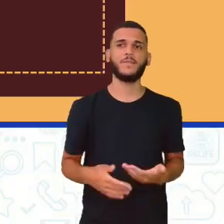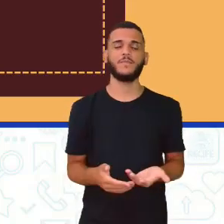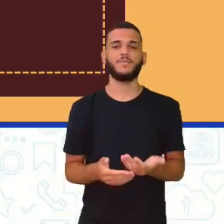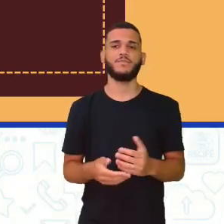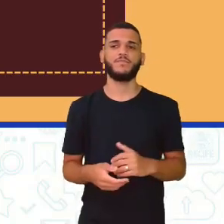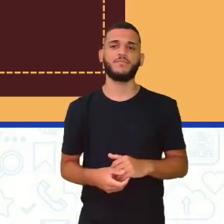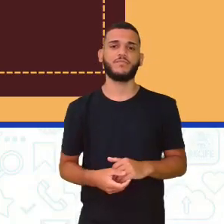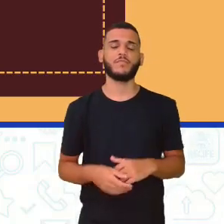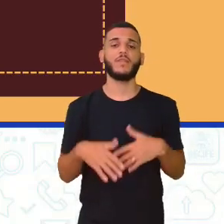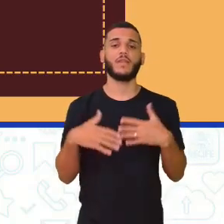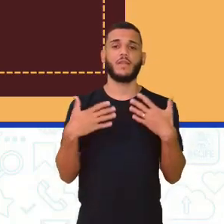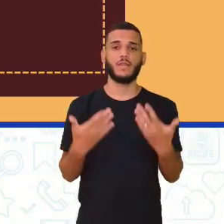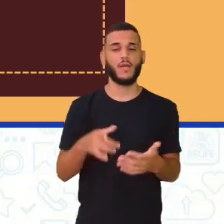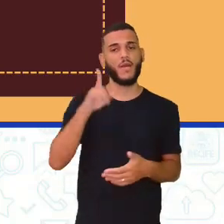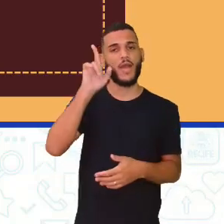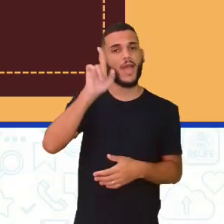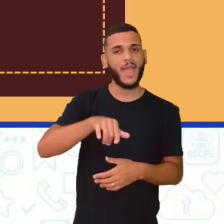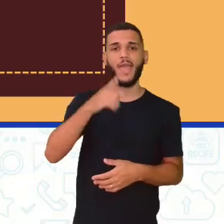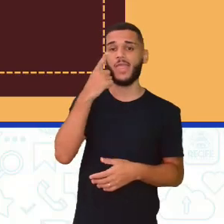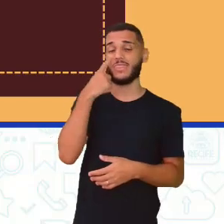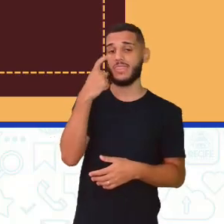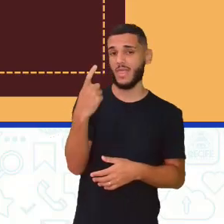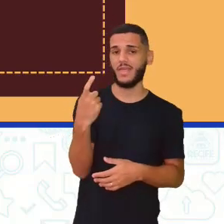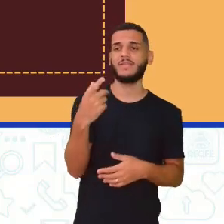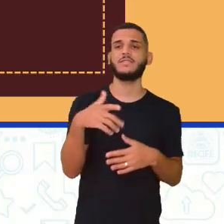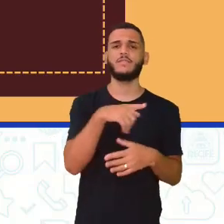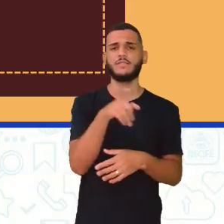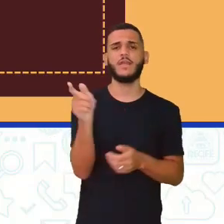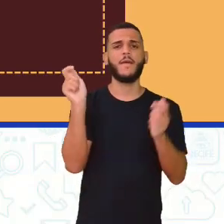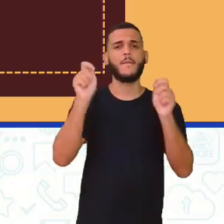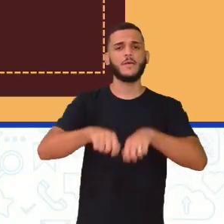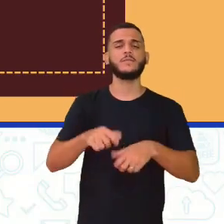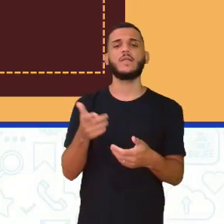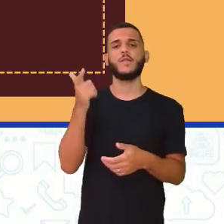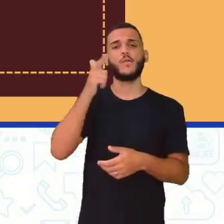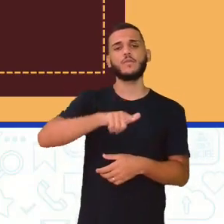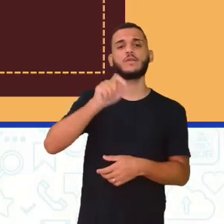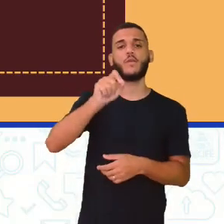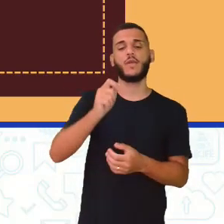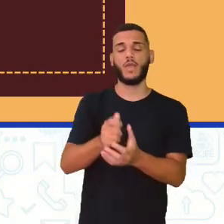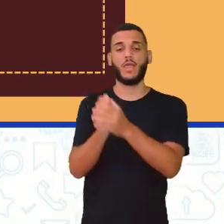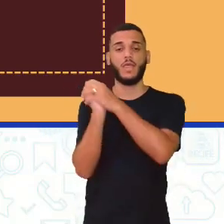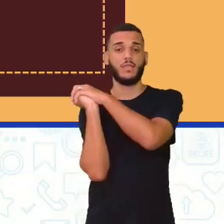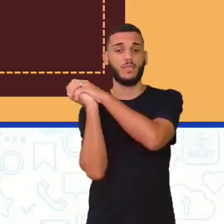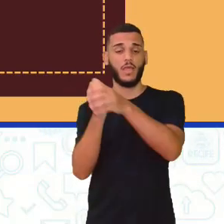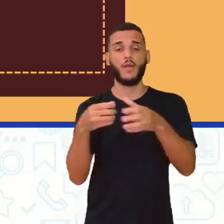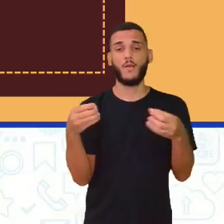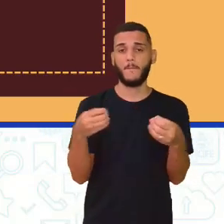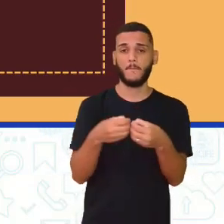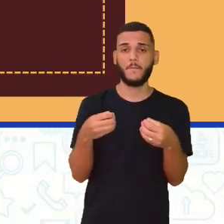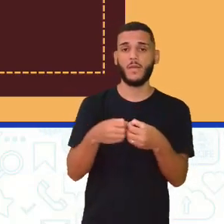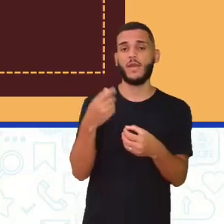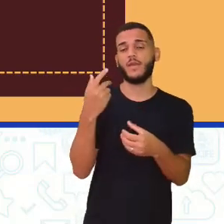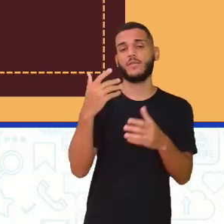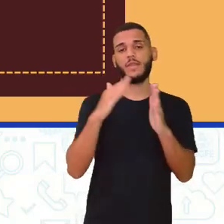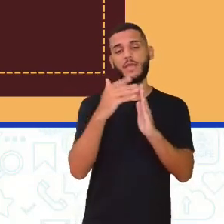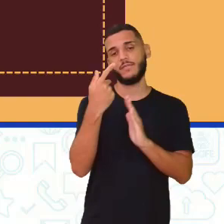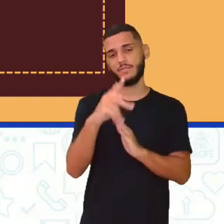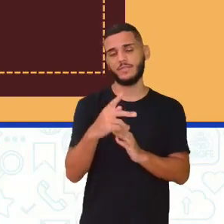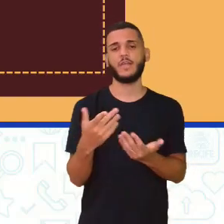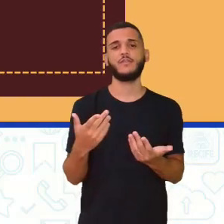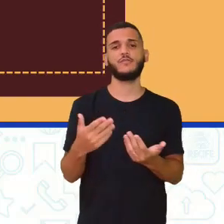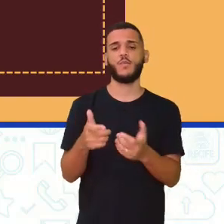rebater. Então, é muito interessante. Vocês podem arrumar aí o taco, né? Próximo da casa de vocês. Vai numa